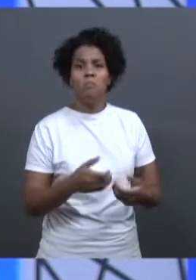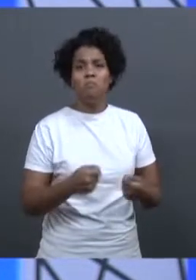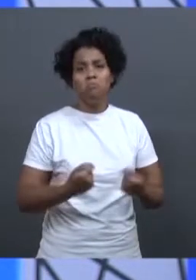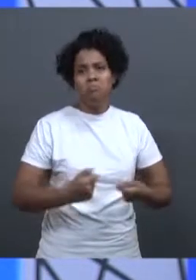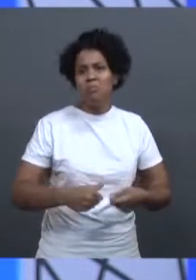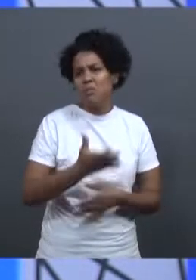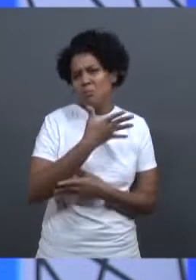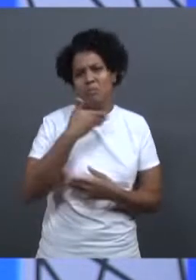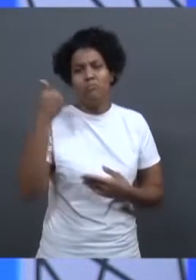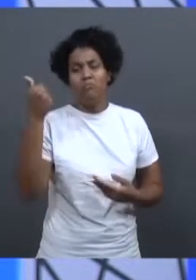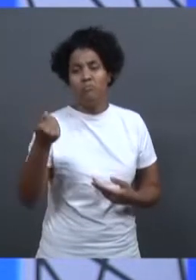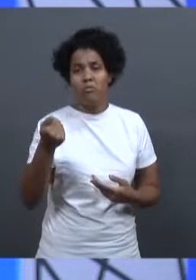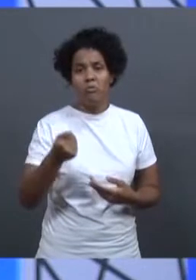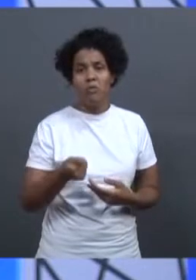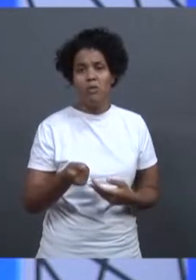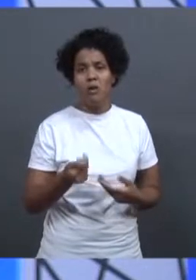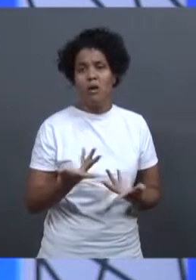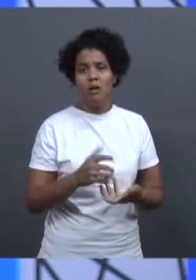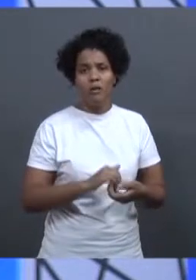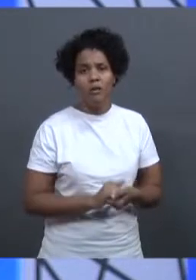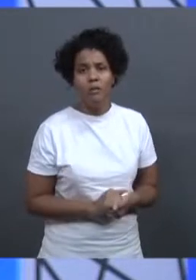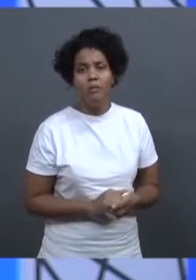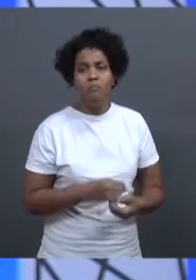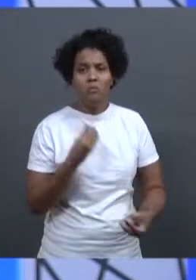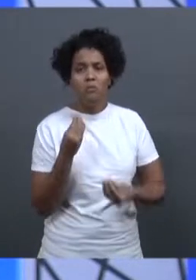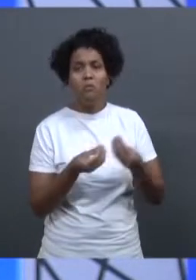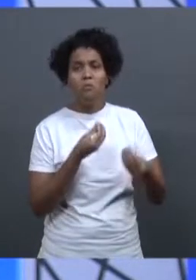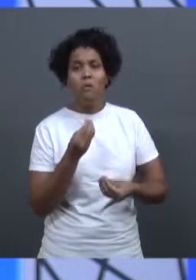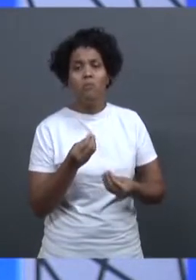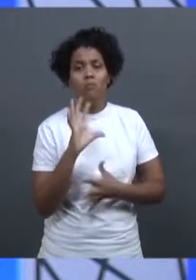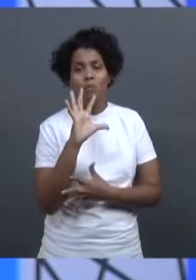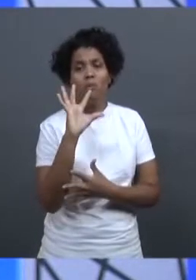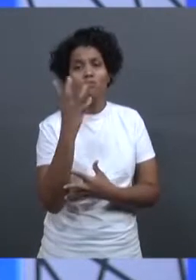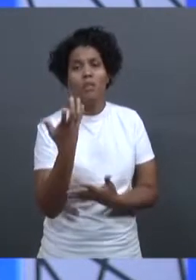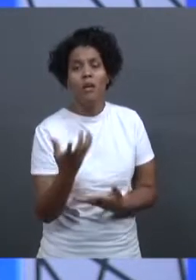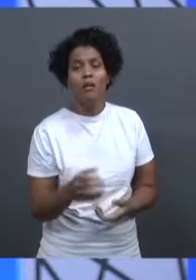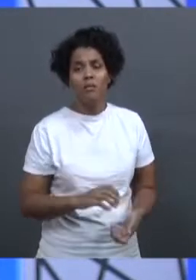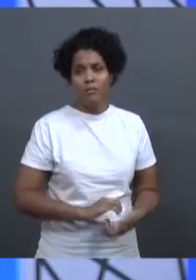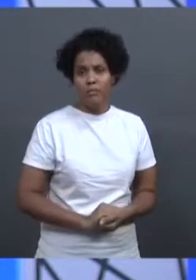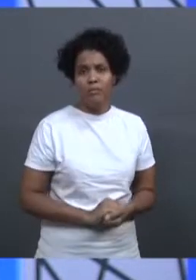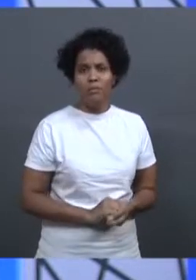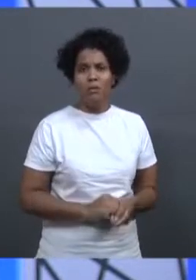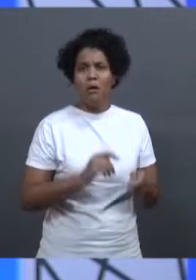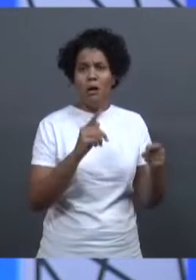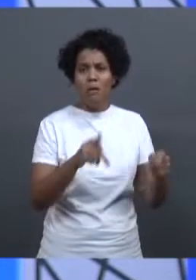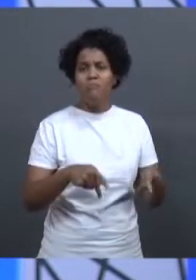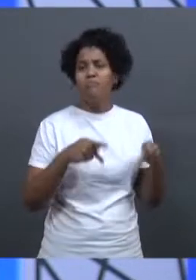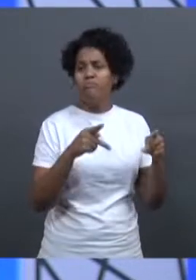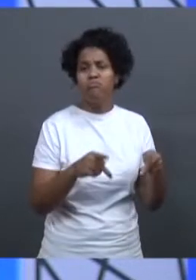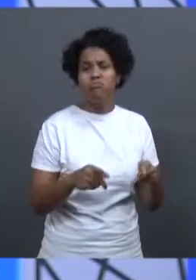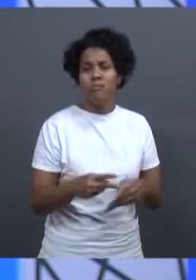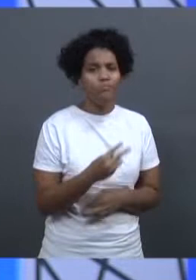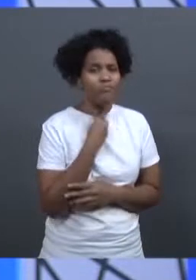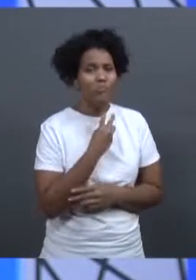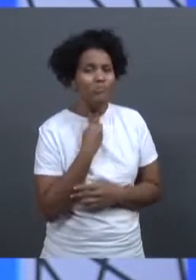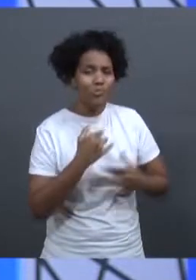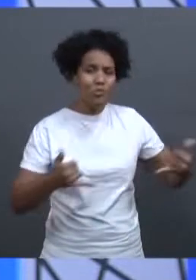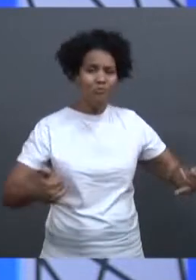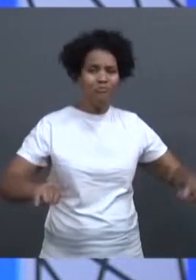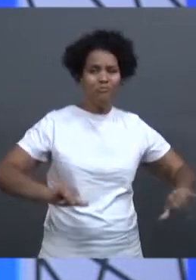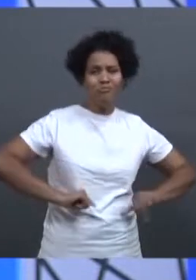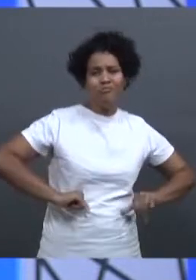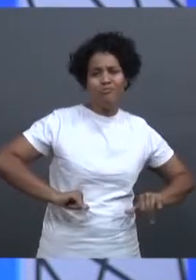e nas medidas compensatórias para que a população não sofra. Porque é necessário os